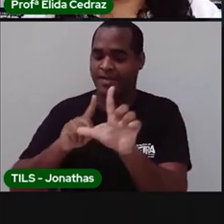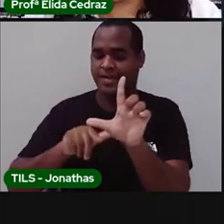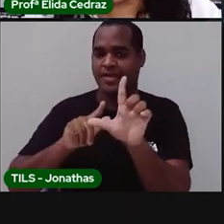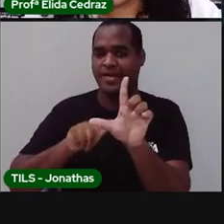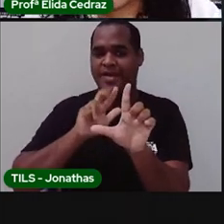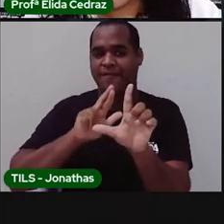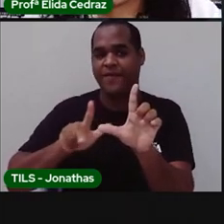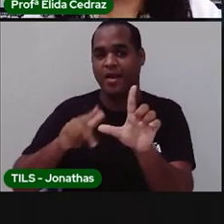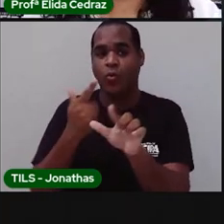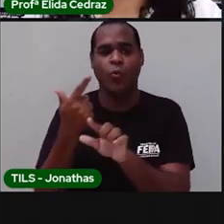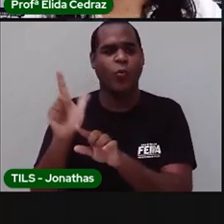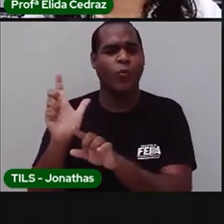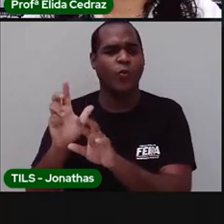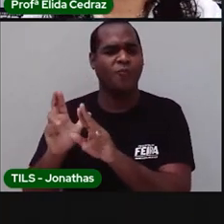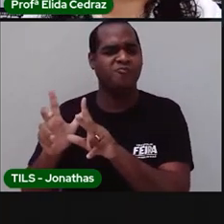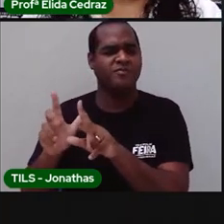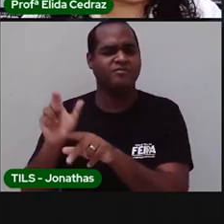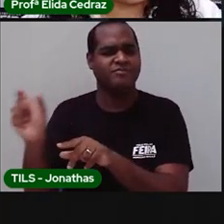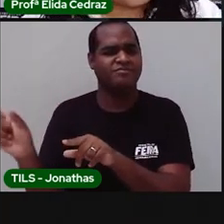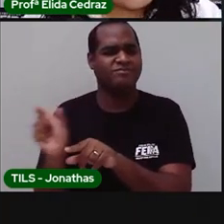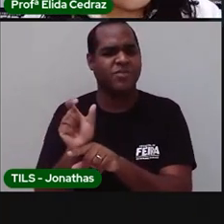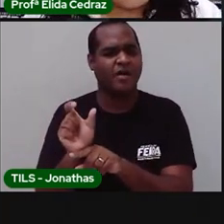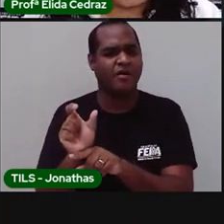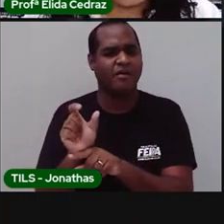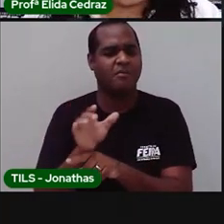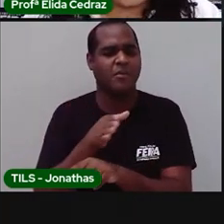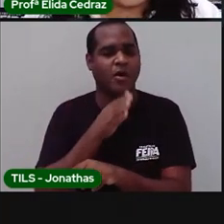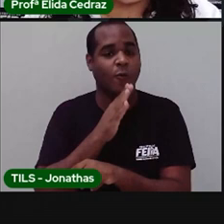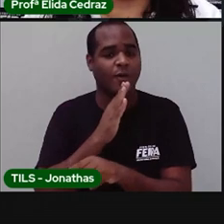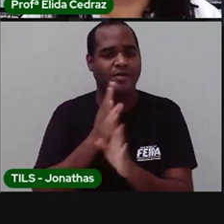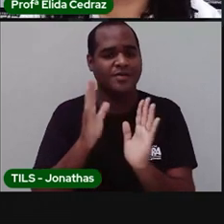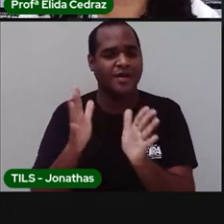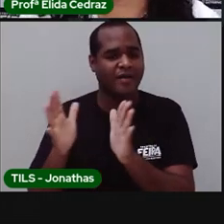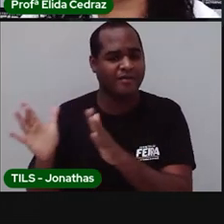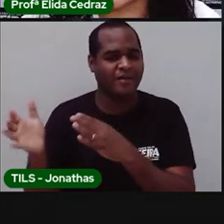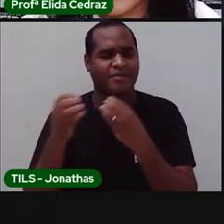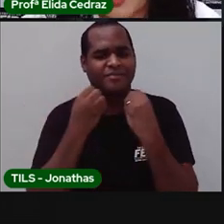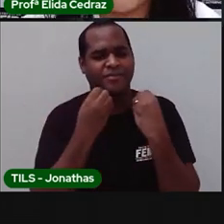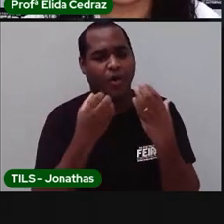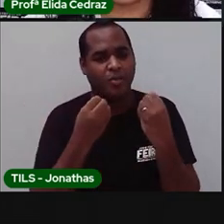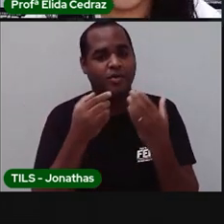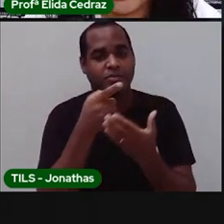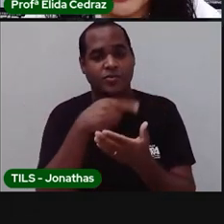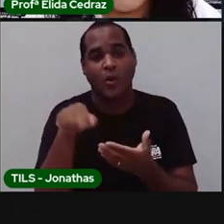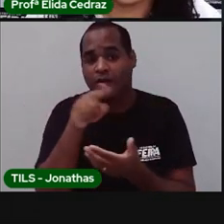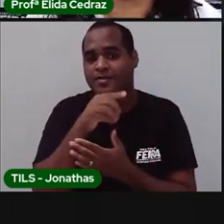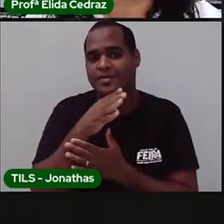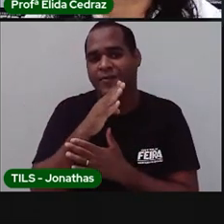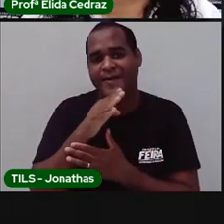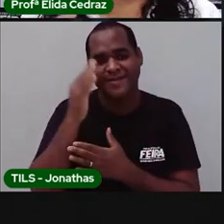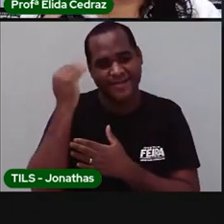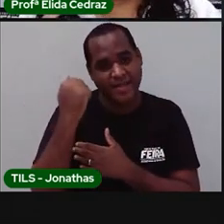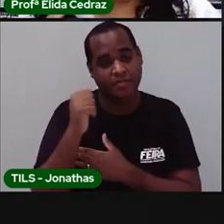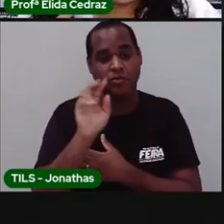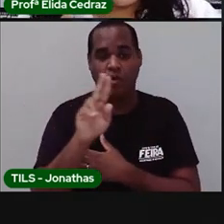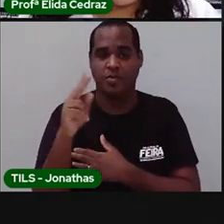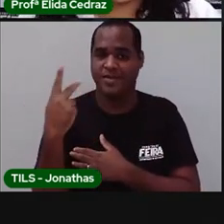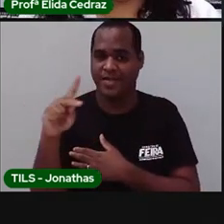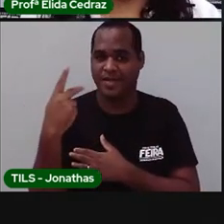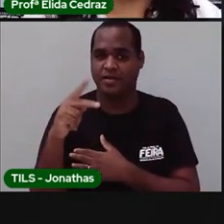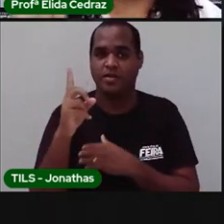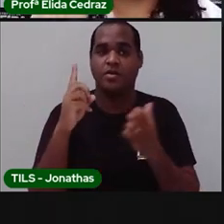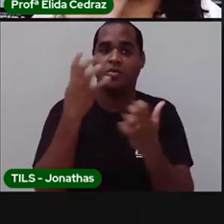fora de lugar e você já conhece o alfabeto, você sabe o nome dela, o